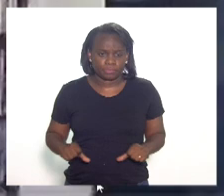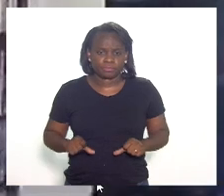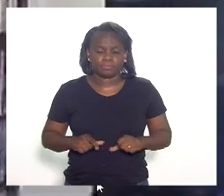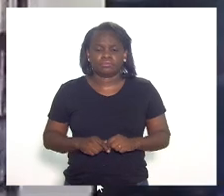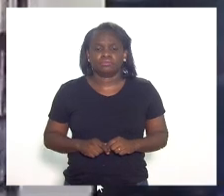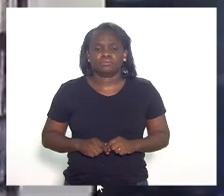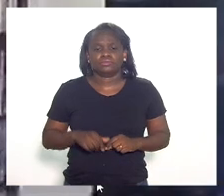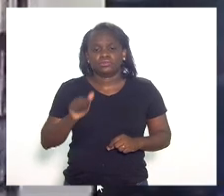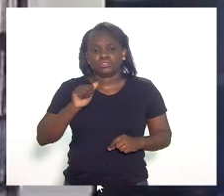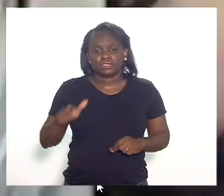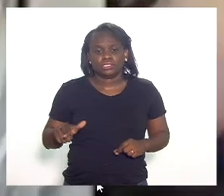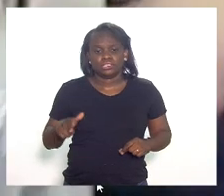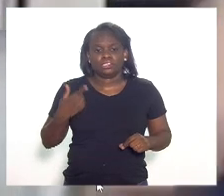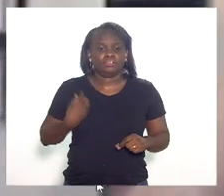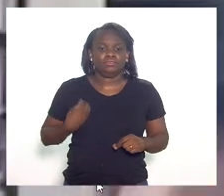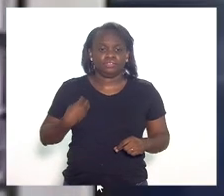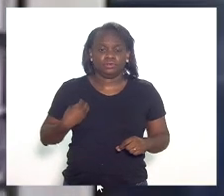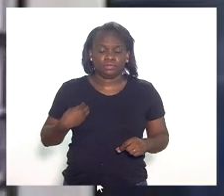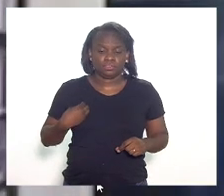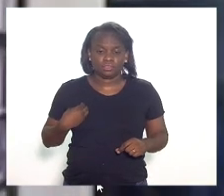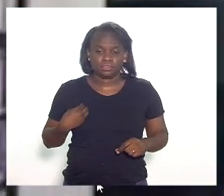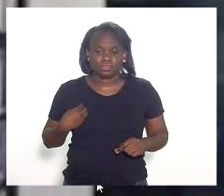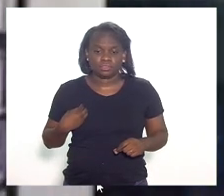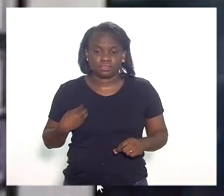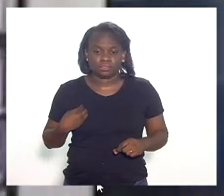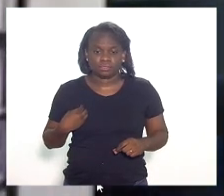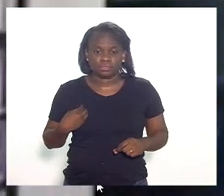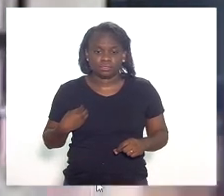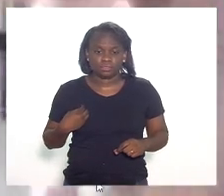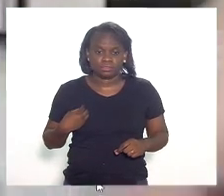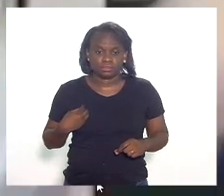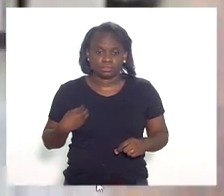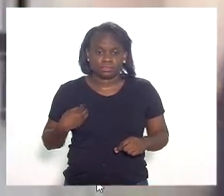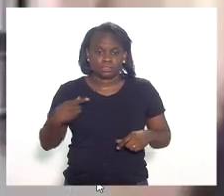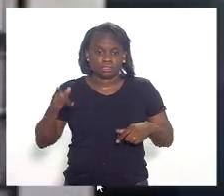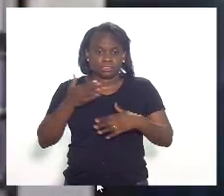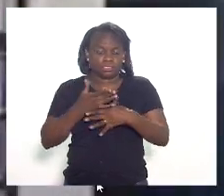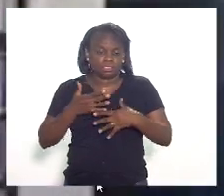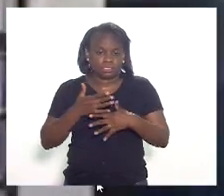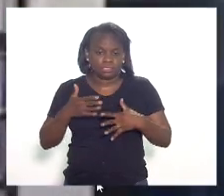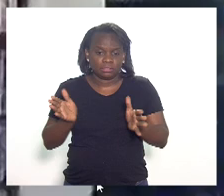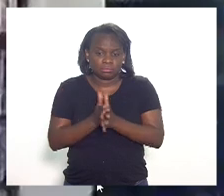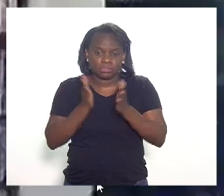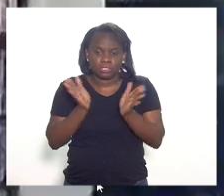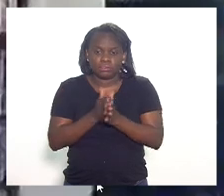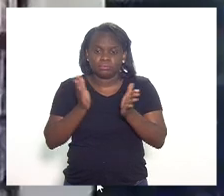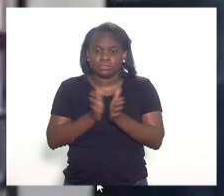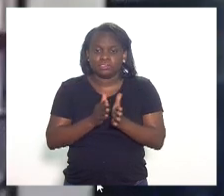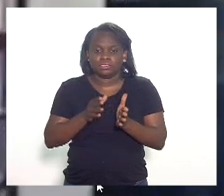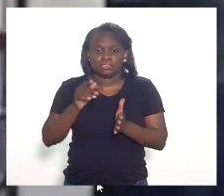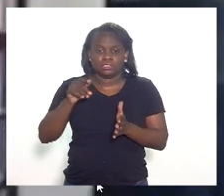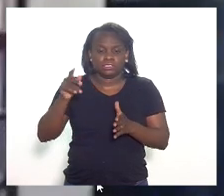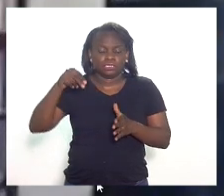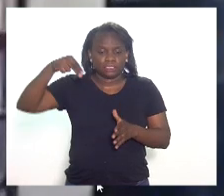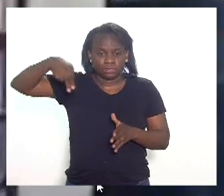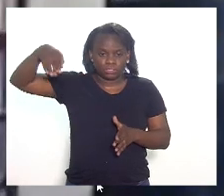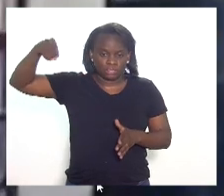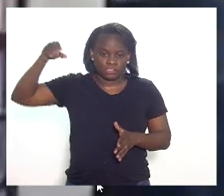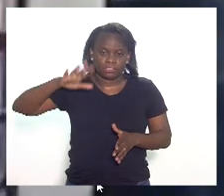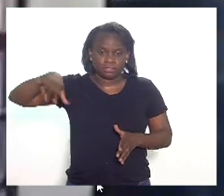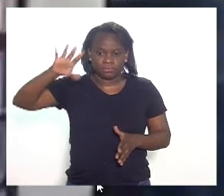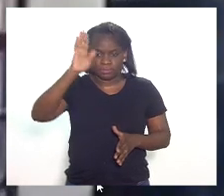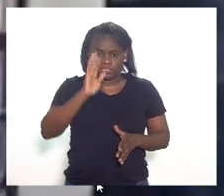do que condições de vida das cidades mais pobres do Nordeste